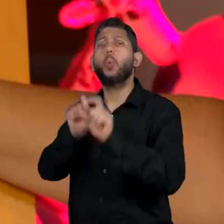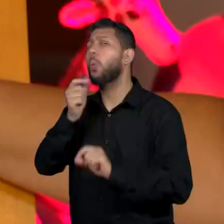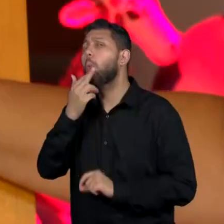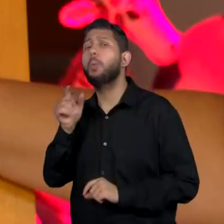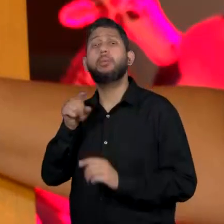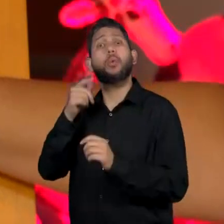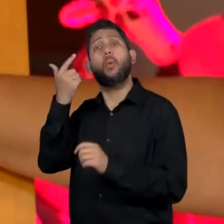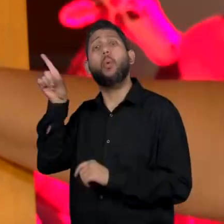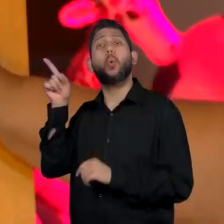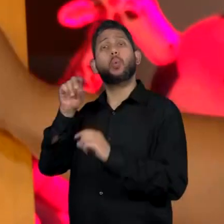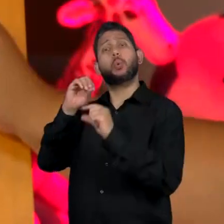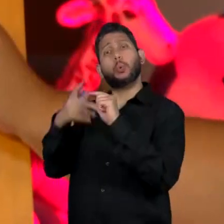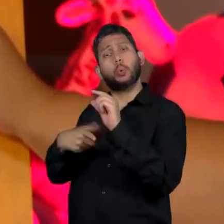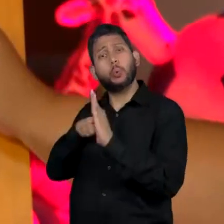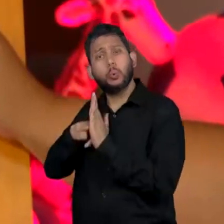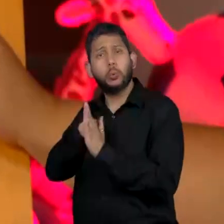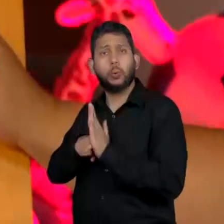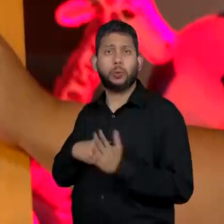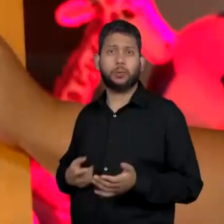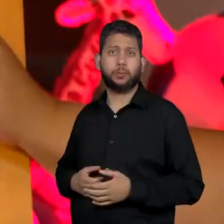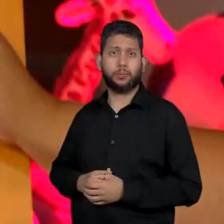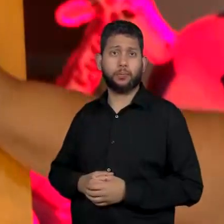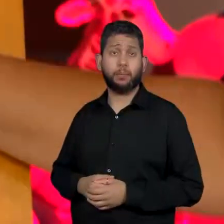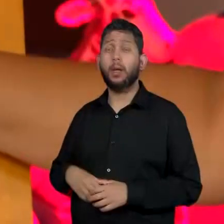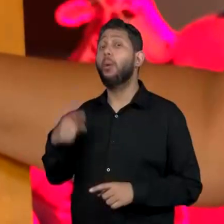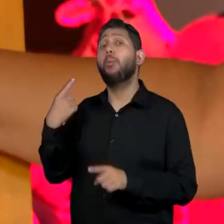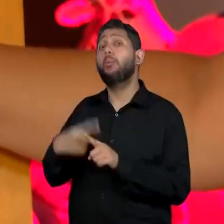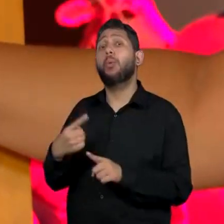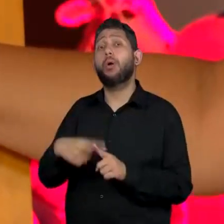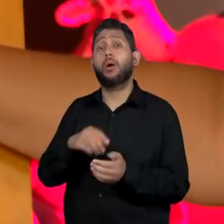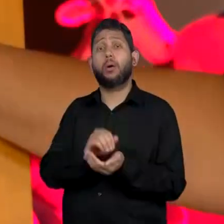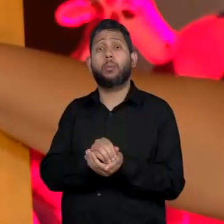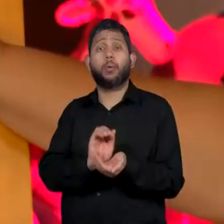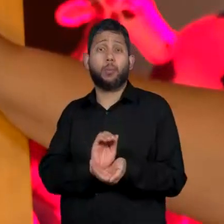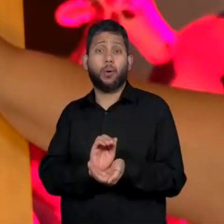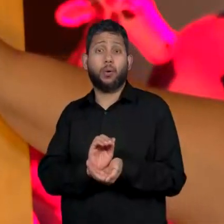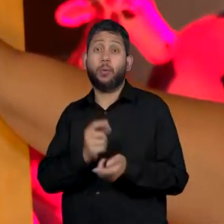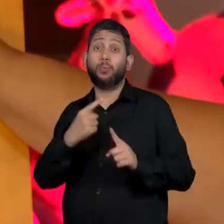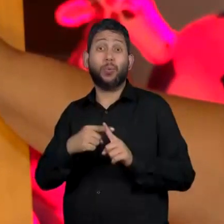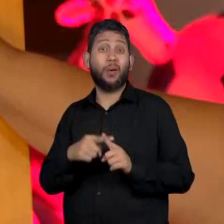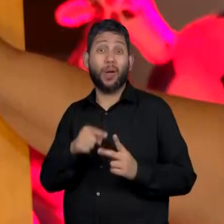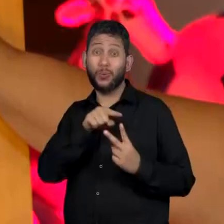justificativa, porque eles escolheram os nomes de pokémons, porque eles são fãs.